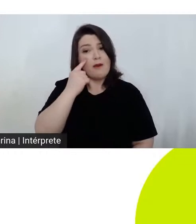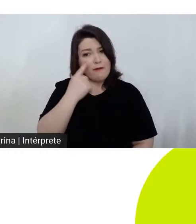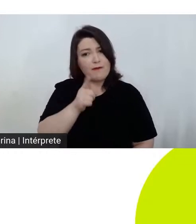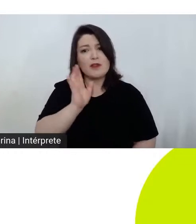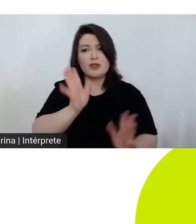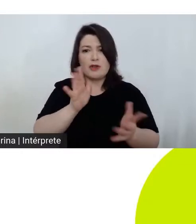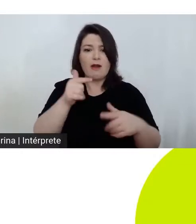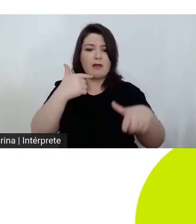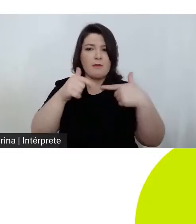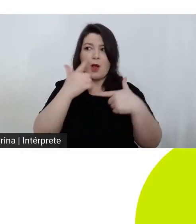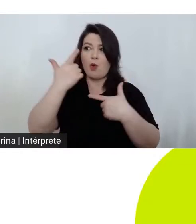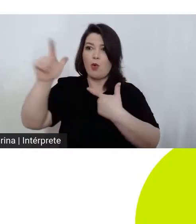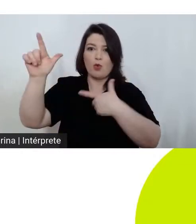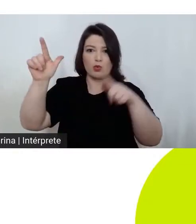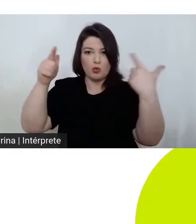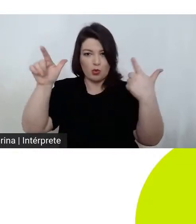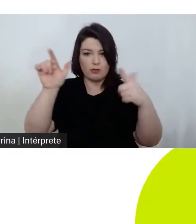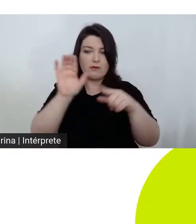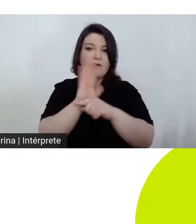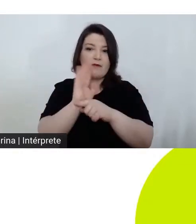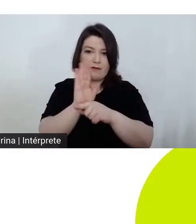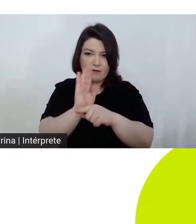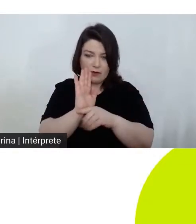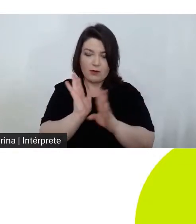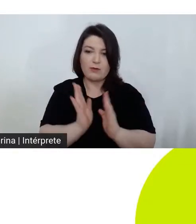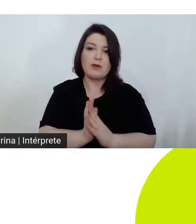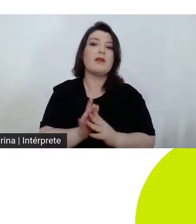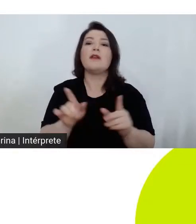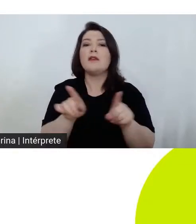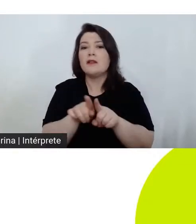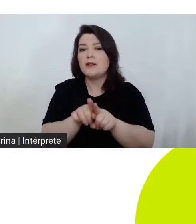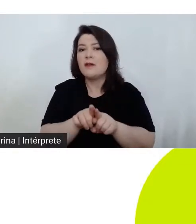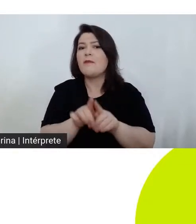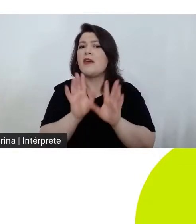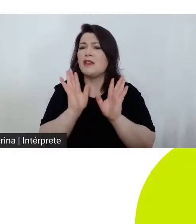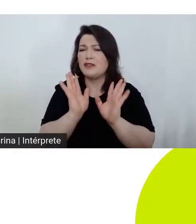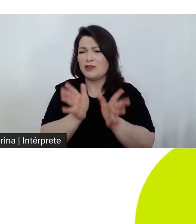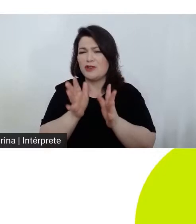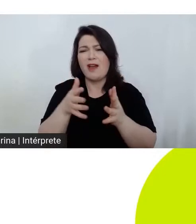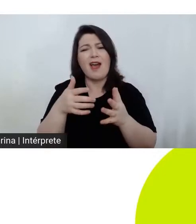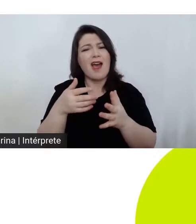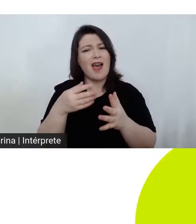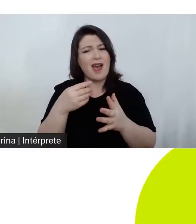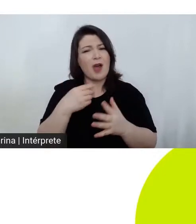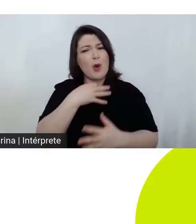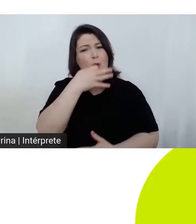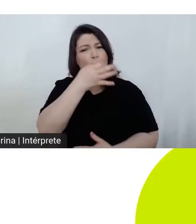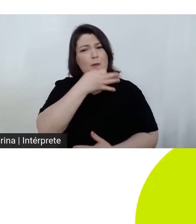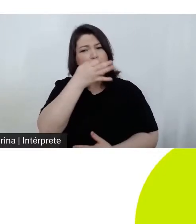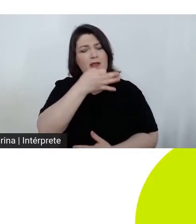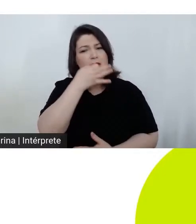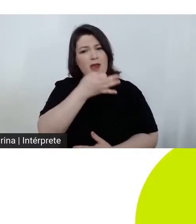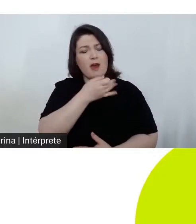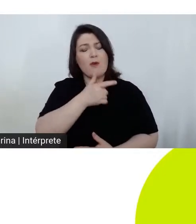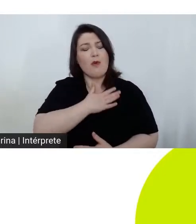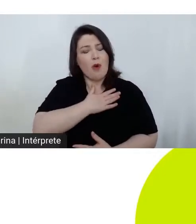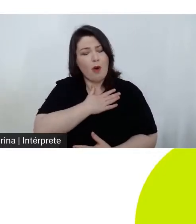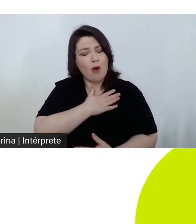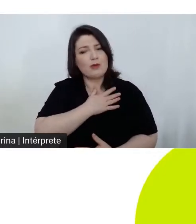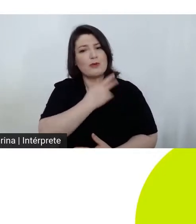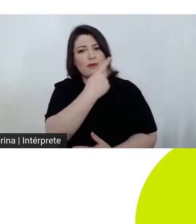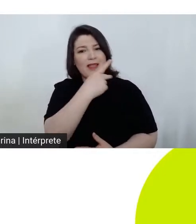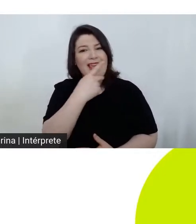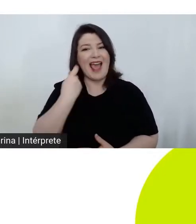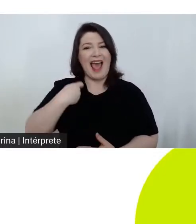filme Punch Drunk Love ele já tinha mostrado que é um dos mais talentosos atores da sua geração mas de facto ele excete-se